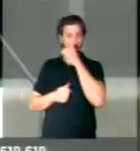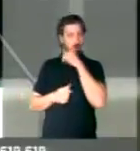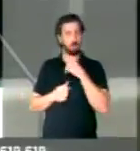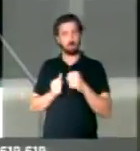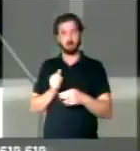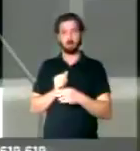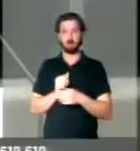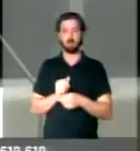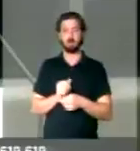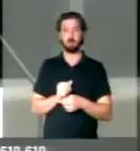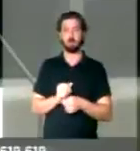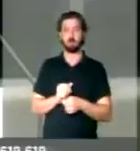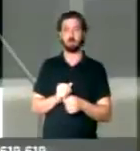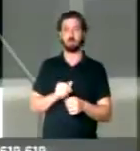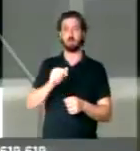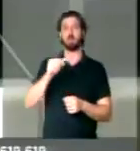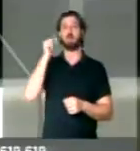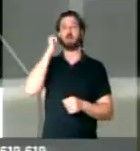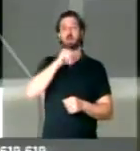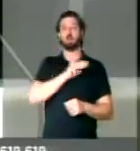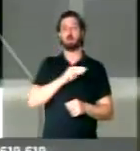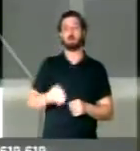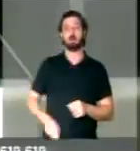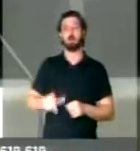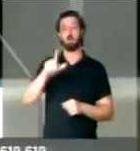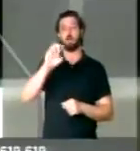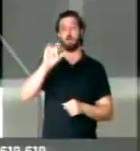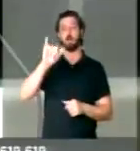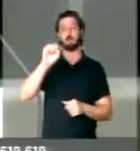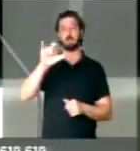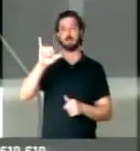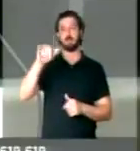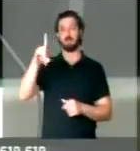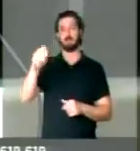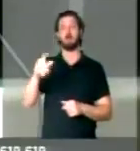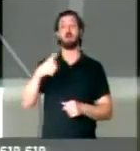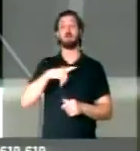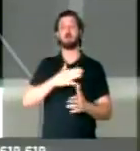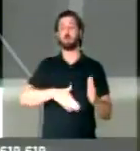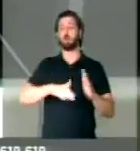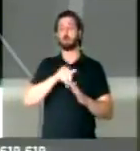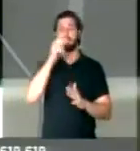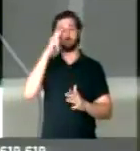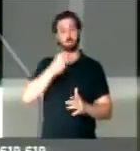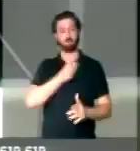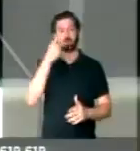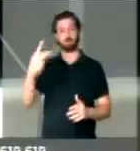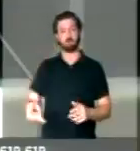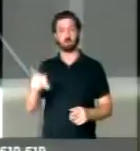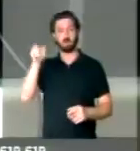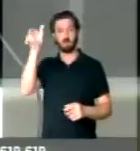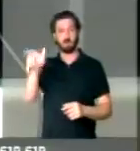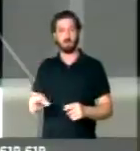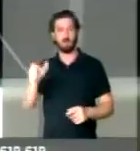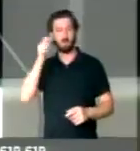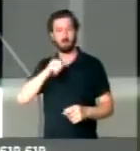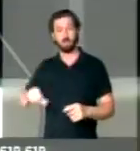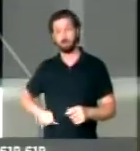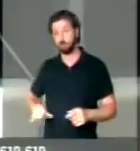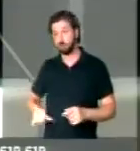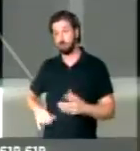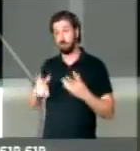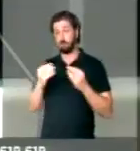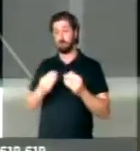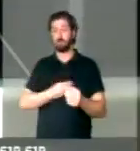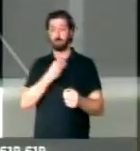como a ministra Luiz Linda tem e teve em toda a sua carreira. Uma mulher que sofreu muito